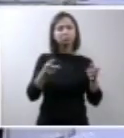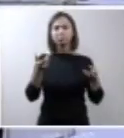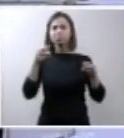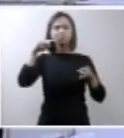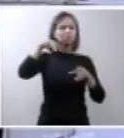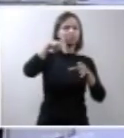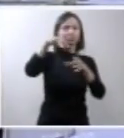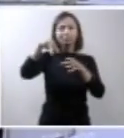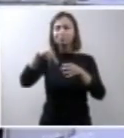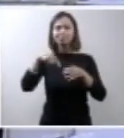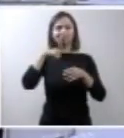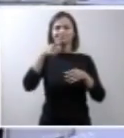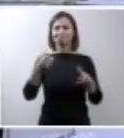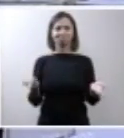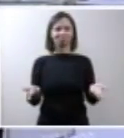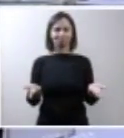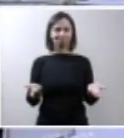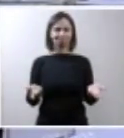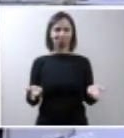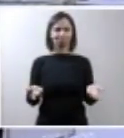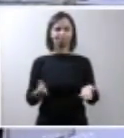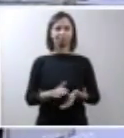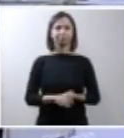coisa ou o que é outra a esse método